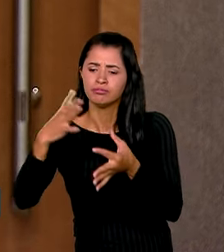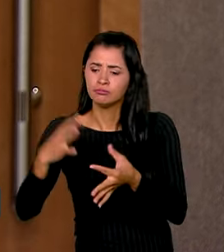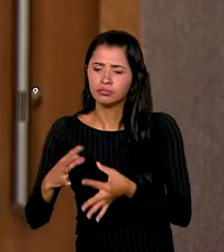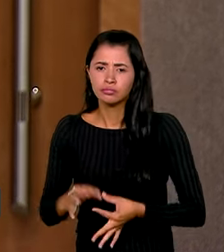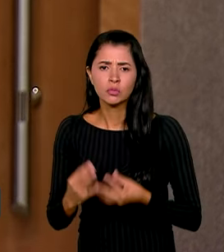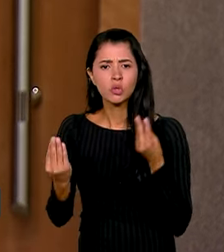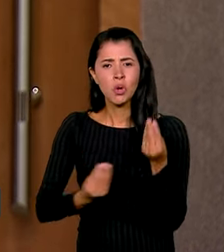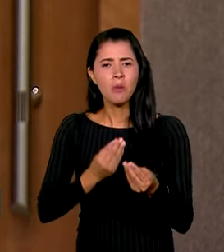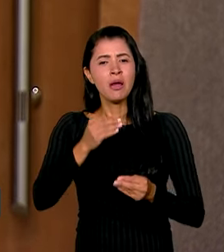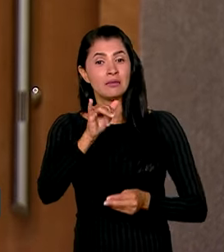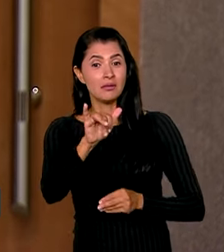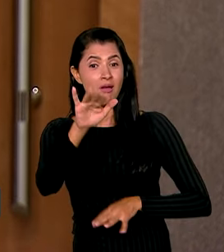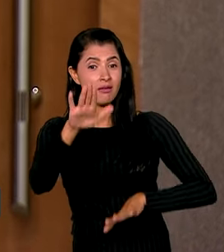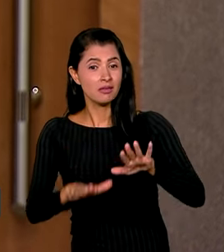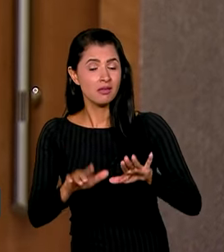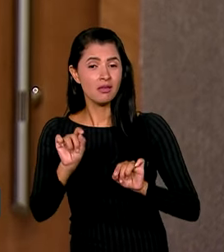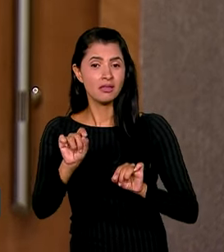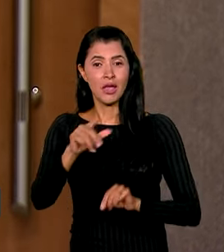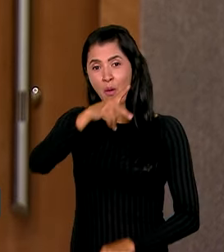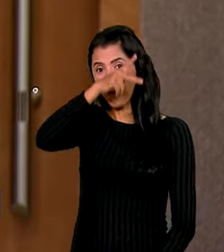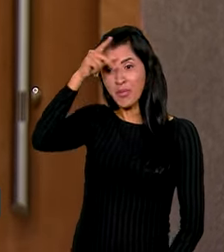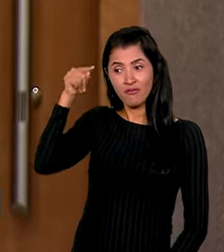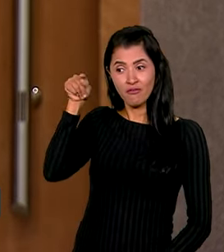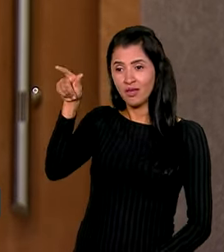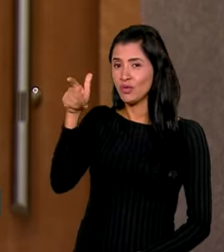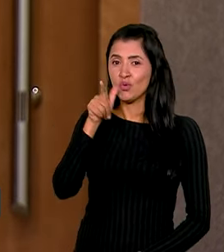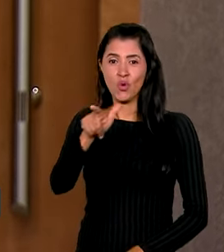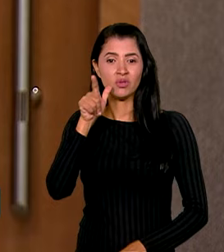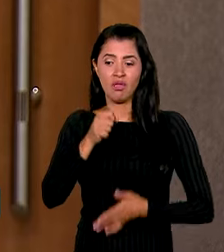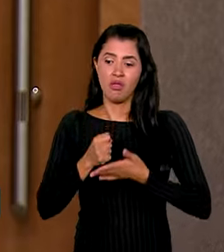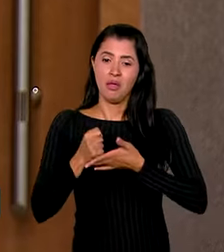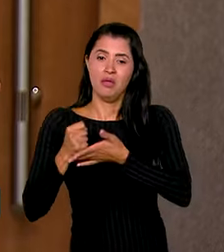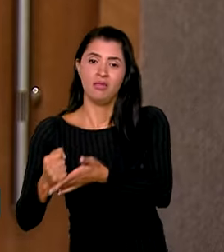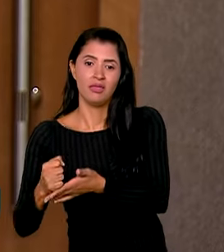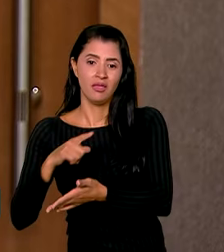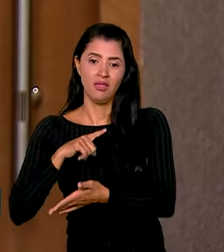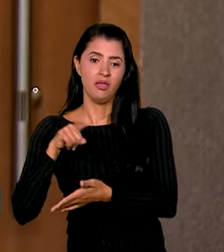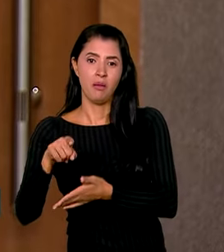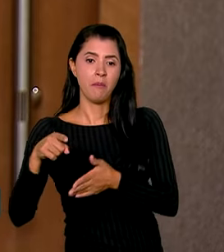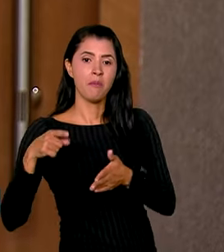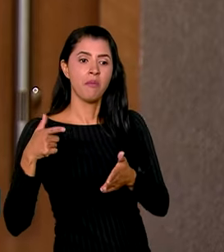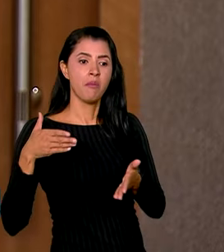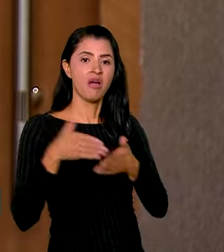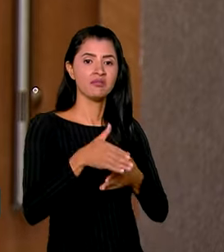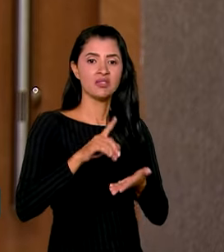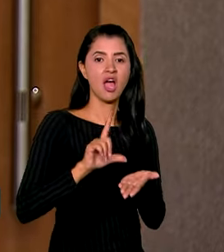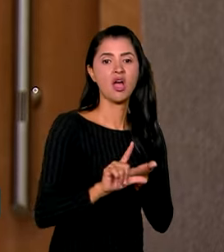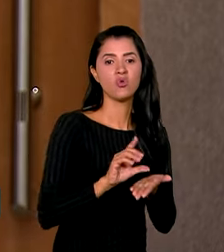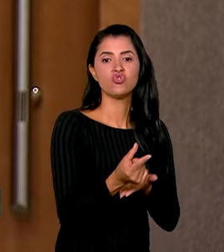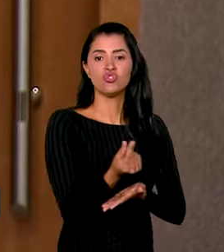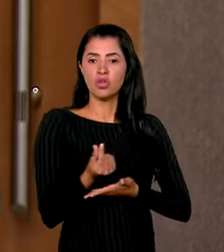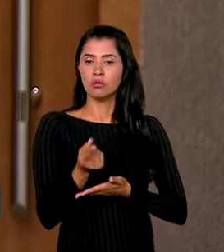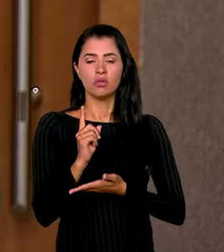se, muitas das vezes, o prefeito não consegue ter o auxílio? Não é para acessar o recurso, não é para ele